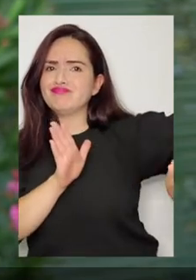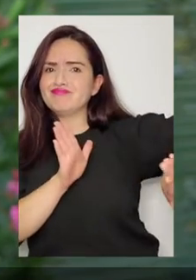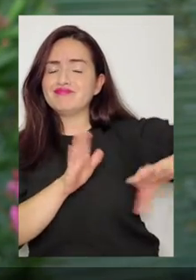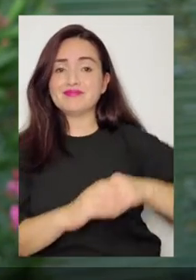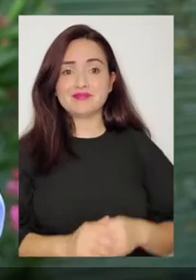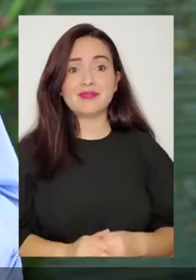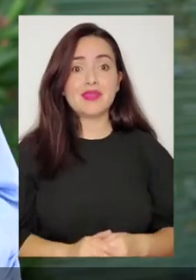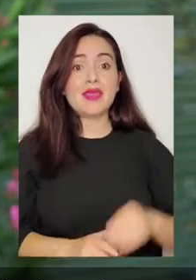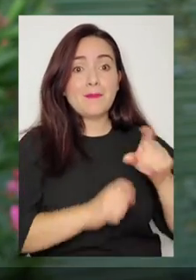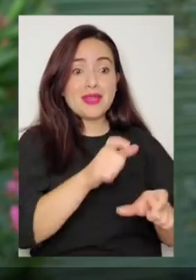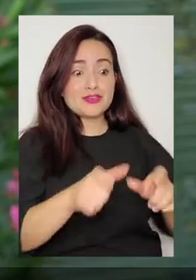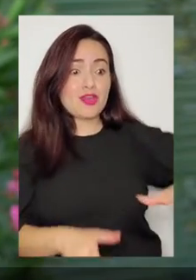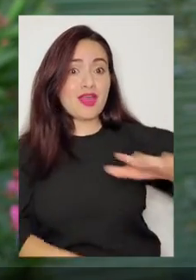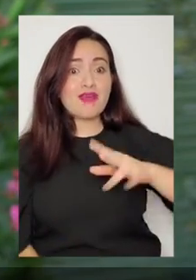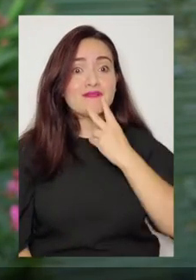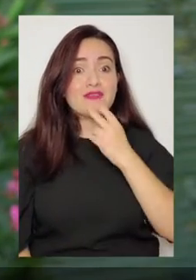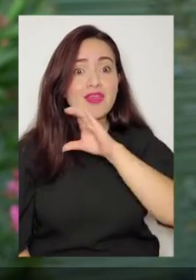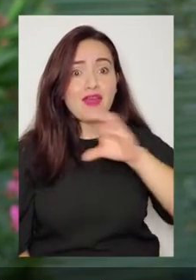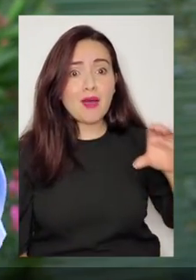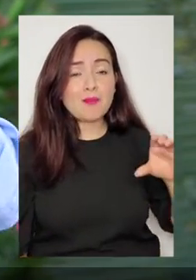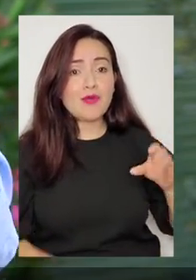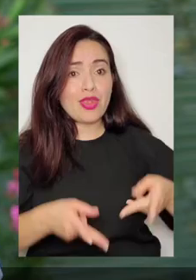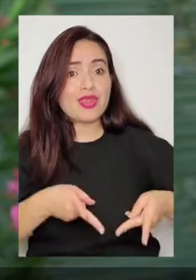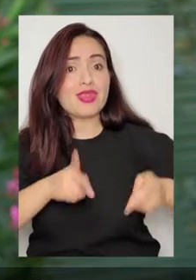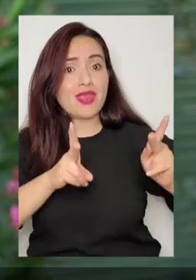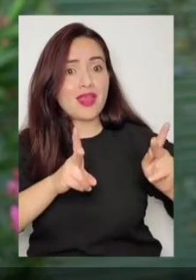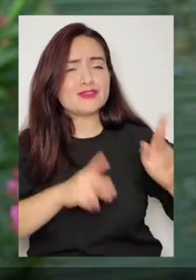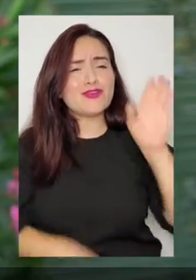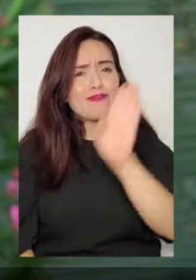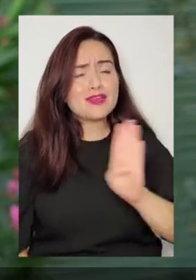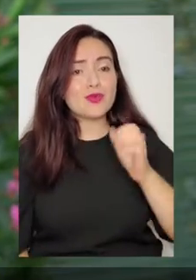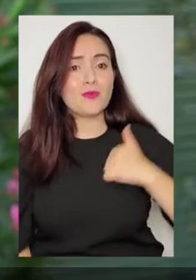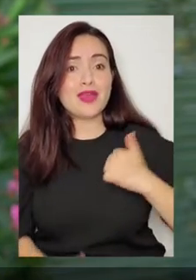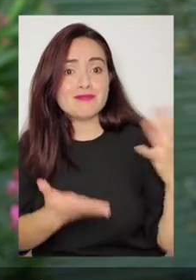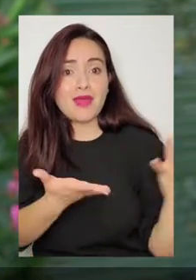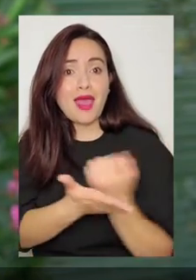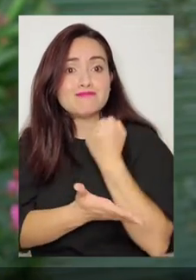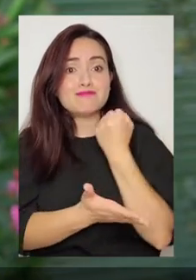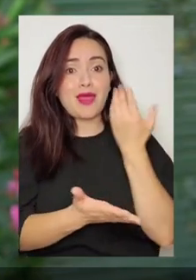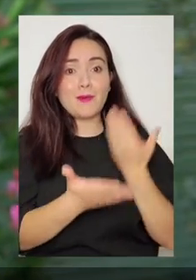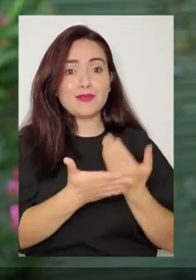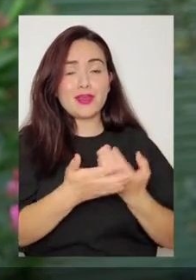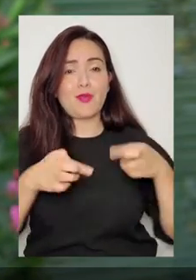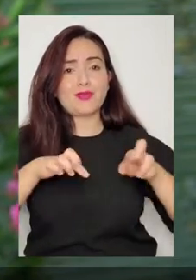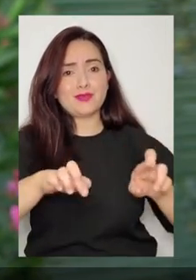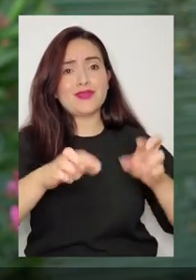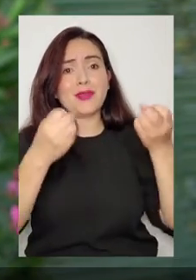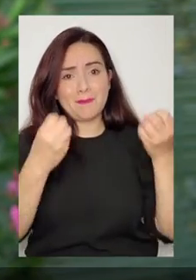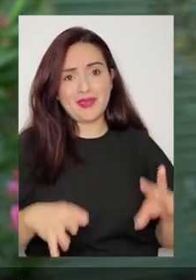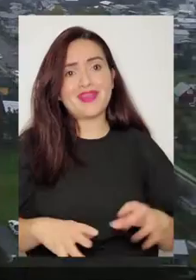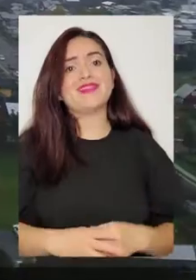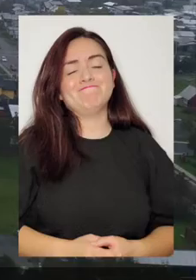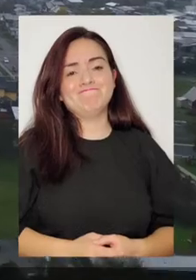impede às suas populações é o exercício de direitos básicos e de aproveitar as oportunidades. Isso também põe em